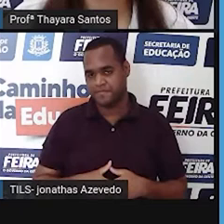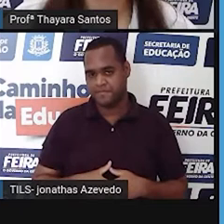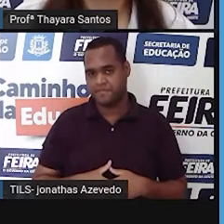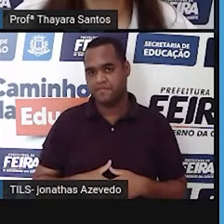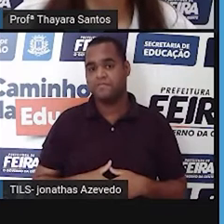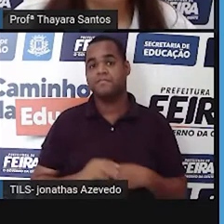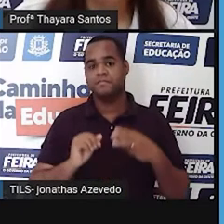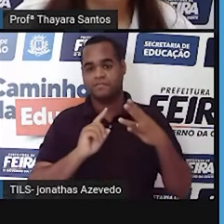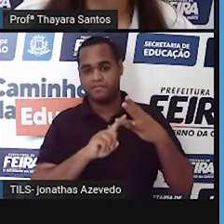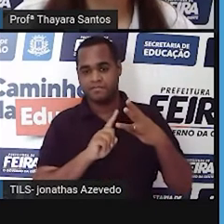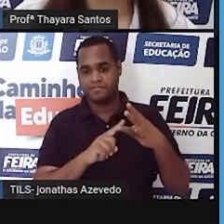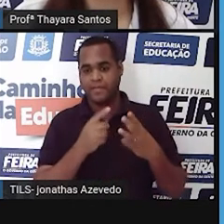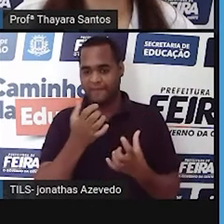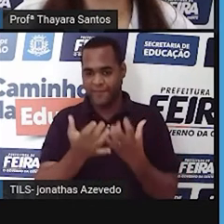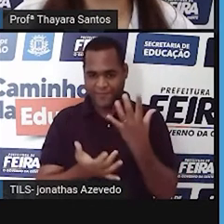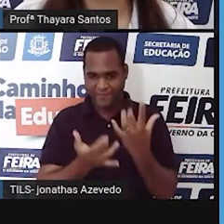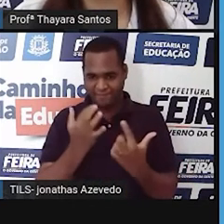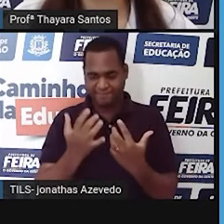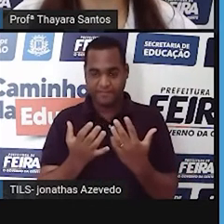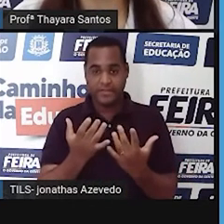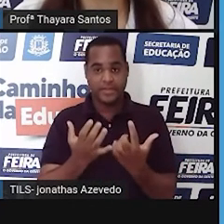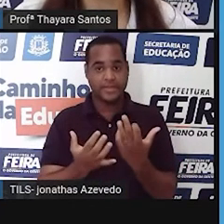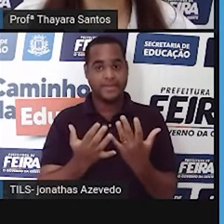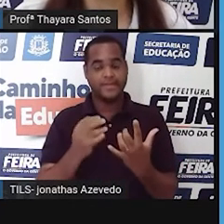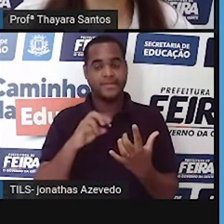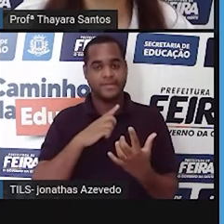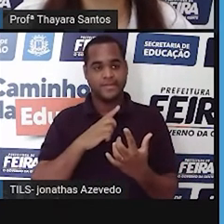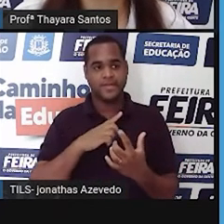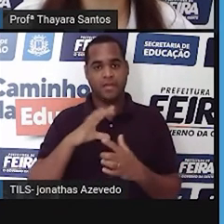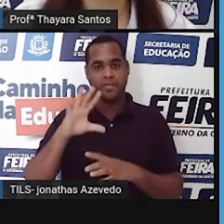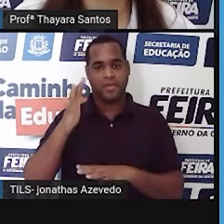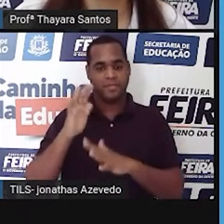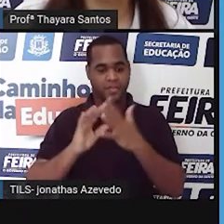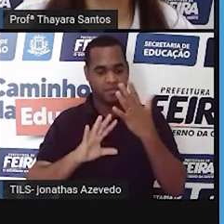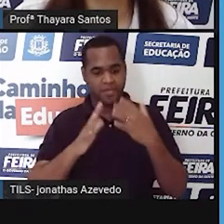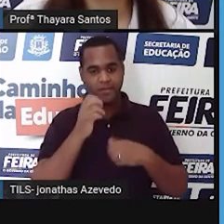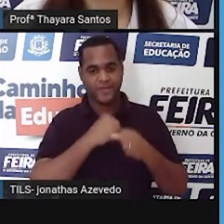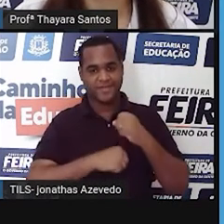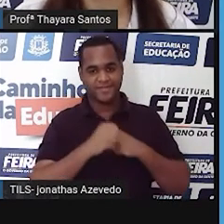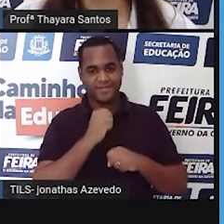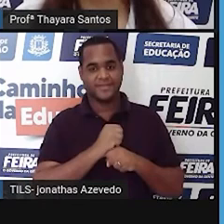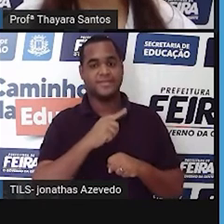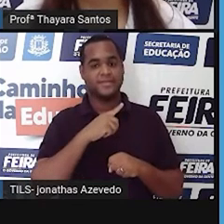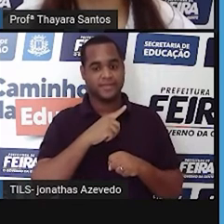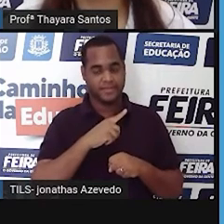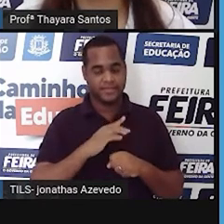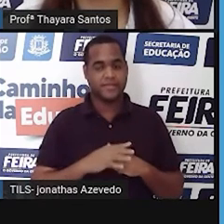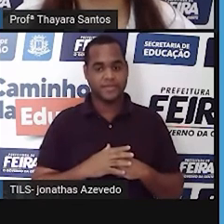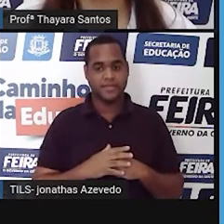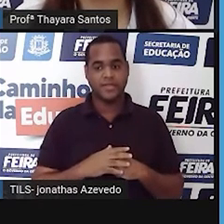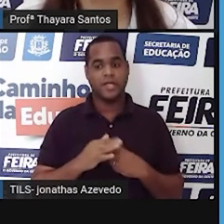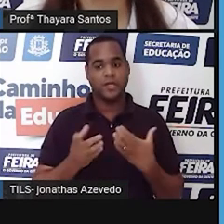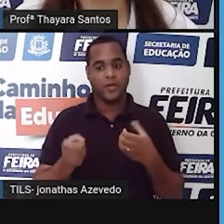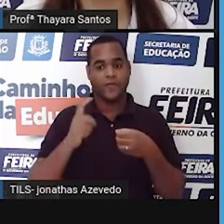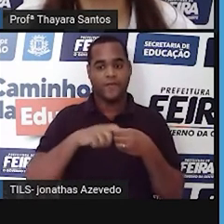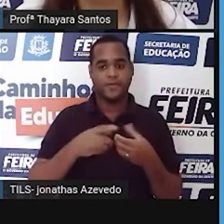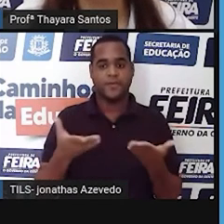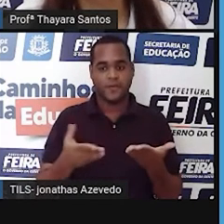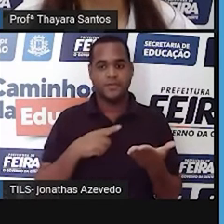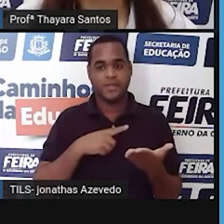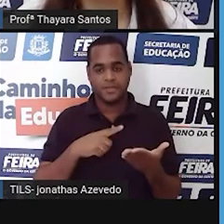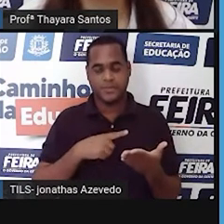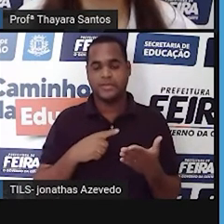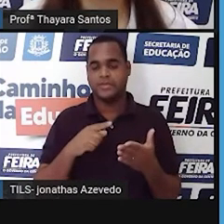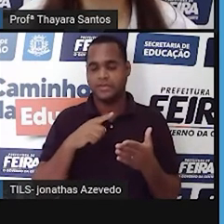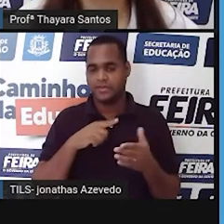as queimadas que estão, ocorreram muitas queimadas no ano passado e infelizmente voltaram a ocorrer esse